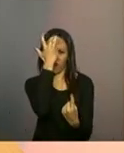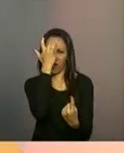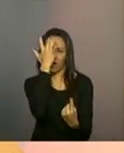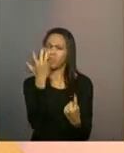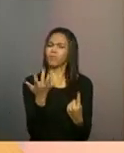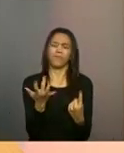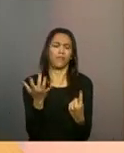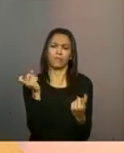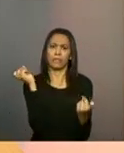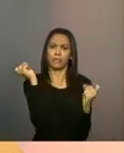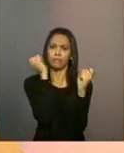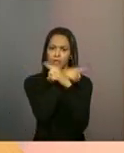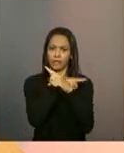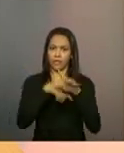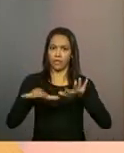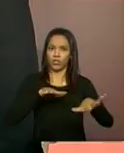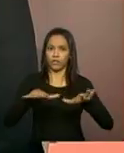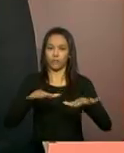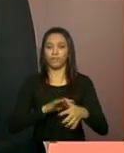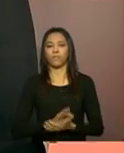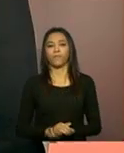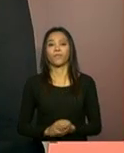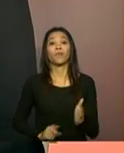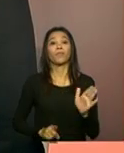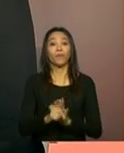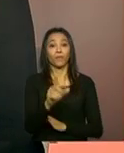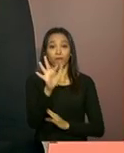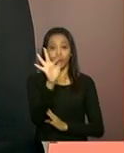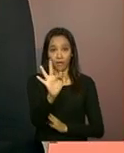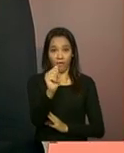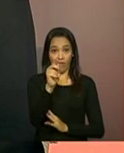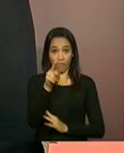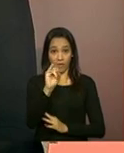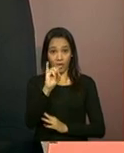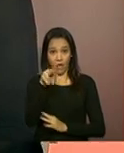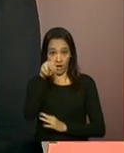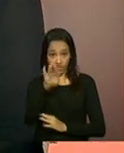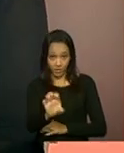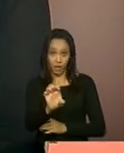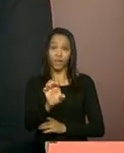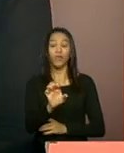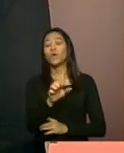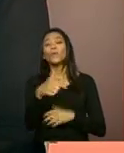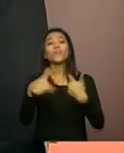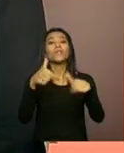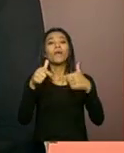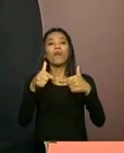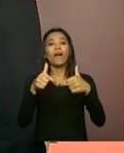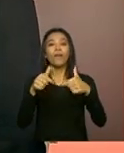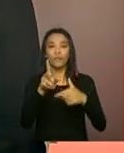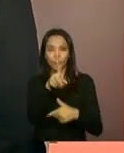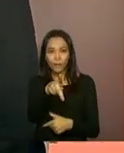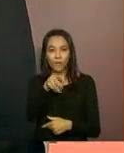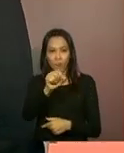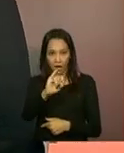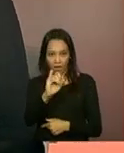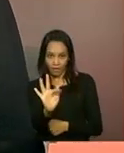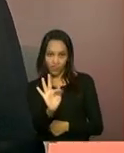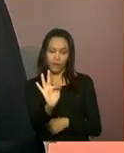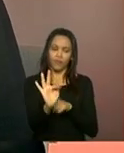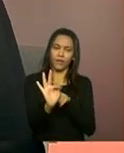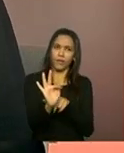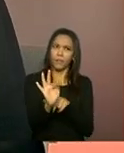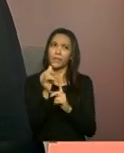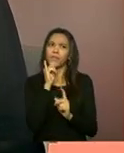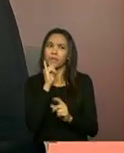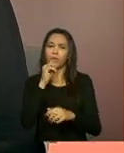dinâmicas. Fabiane, nós podemos dizer que o trabalho realizado no PAIF, ele está apoiado na compreensão de que a demanda de uma